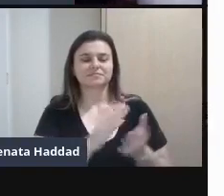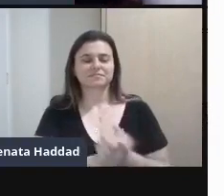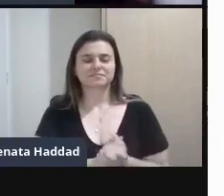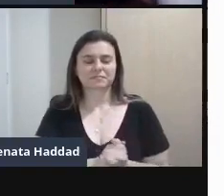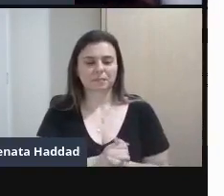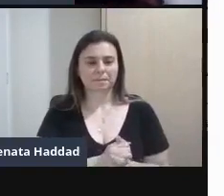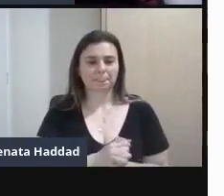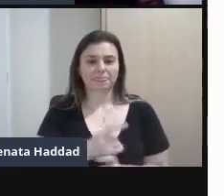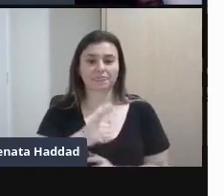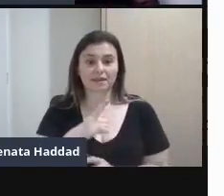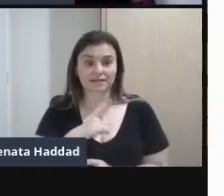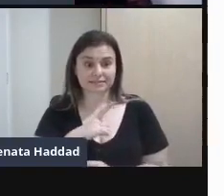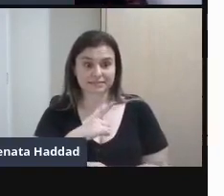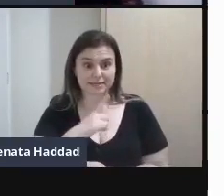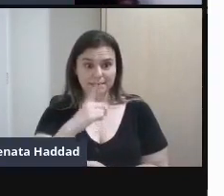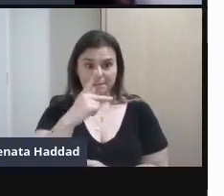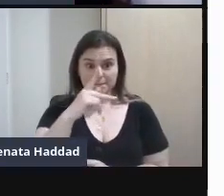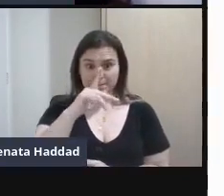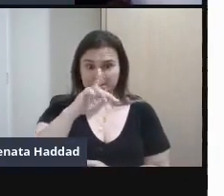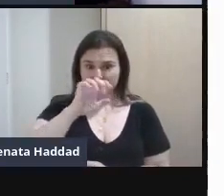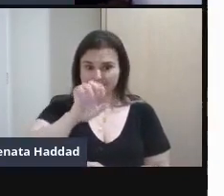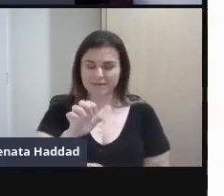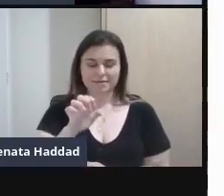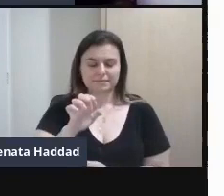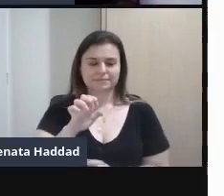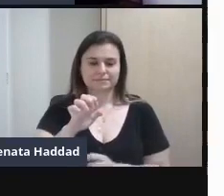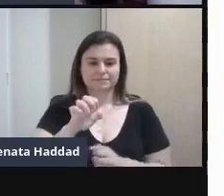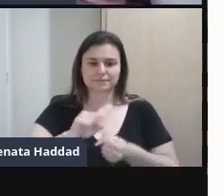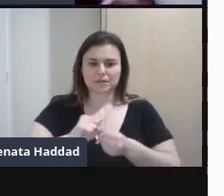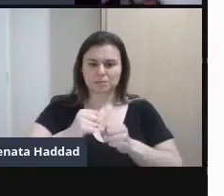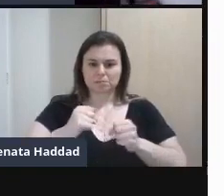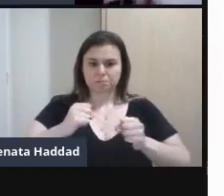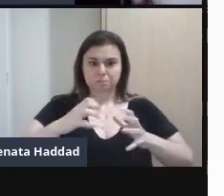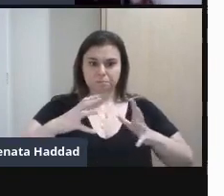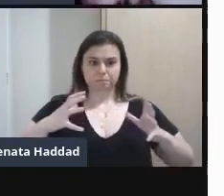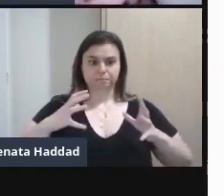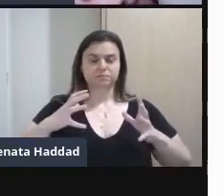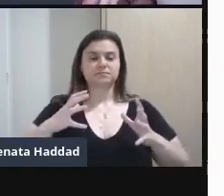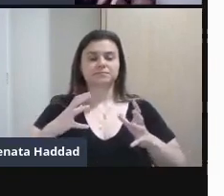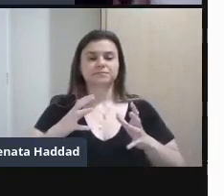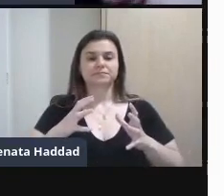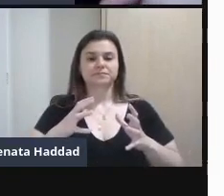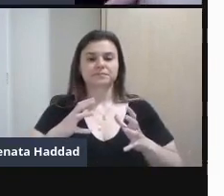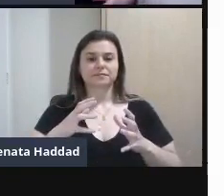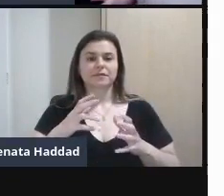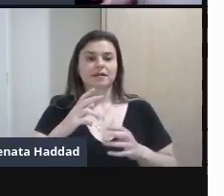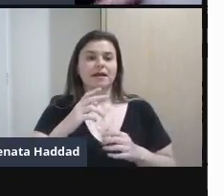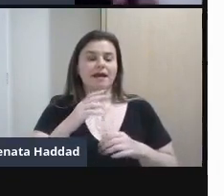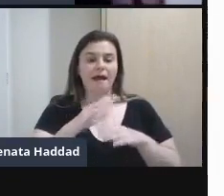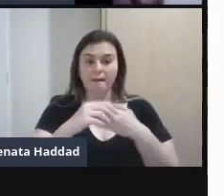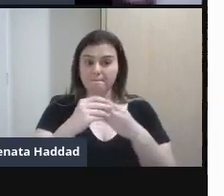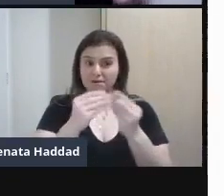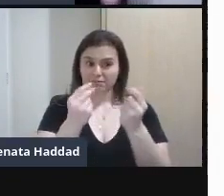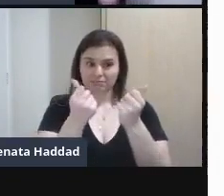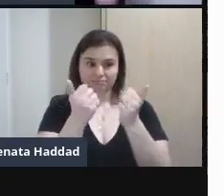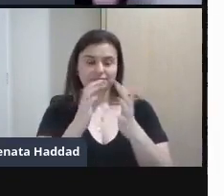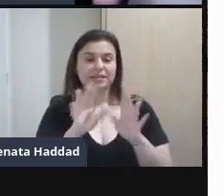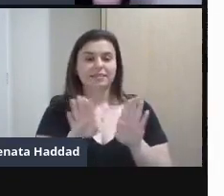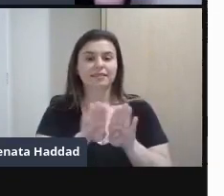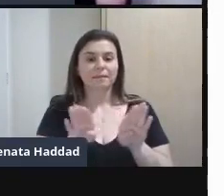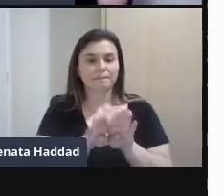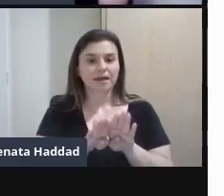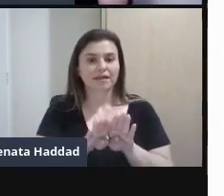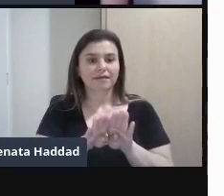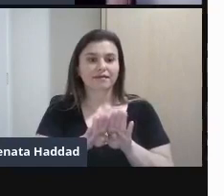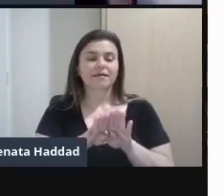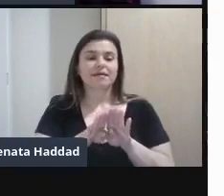gente Tem os pés Enormes Totalmente deformados Então o pé enorme A mão também enorme E a cabeça muito